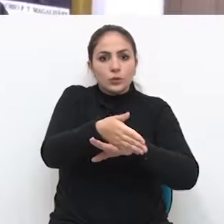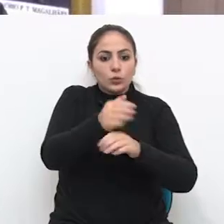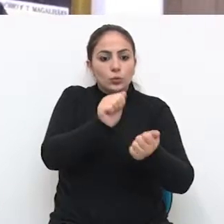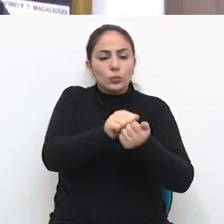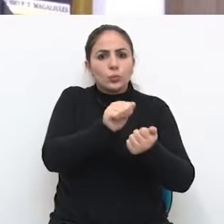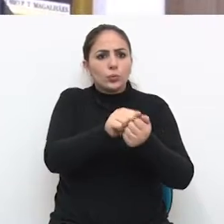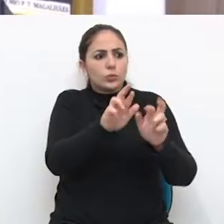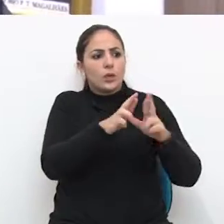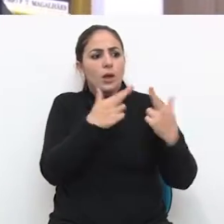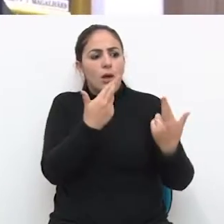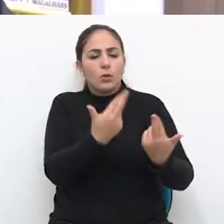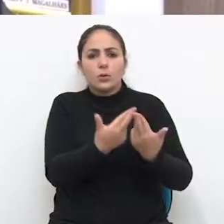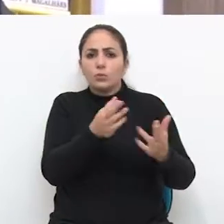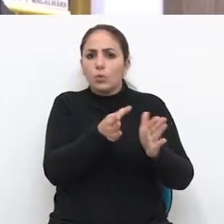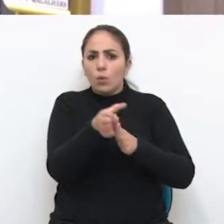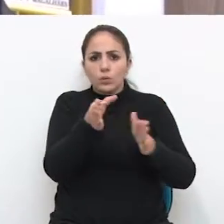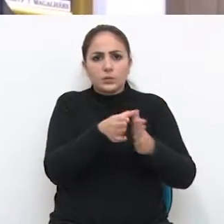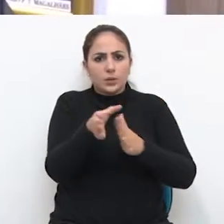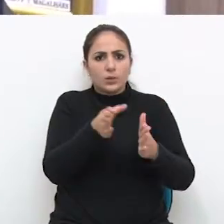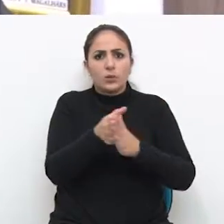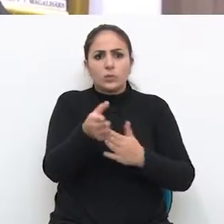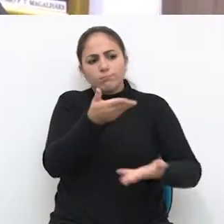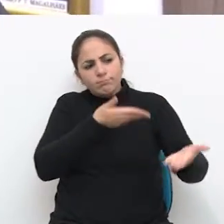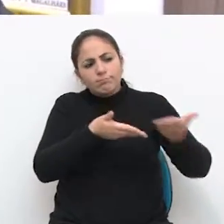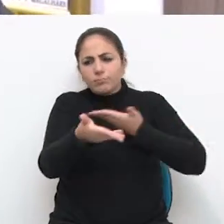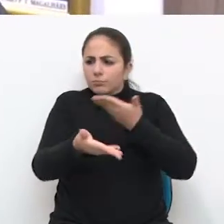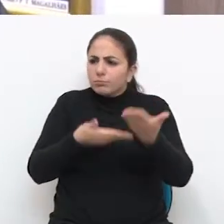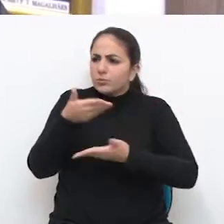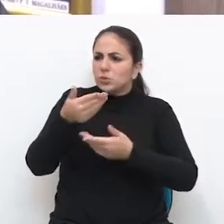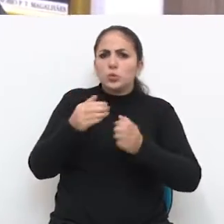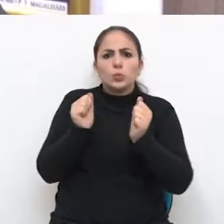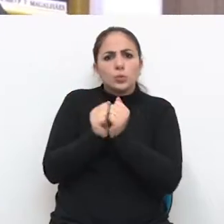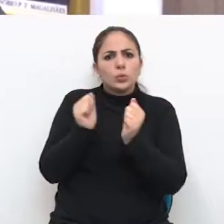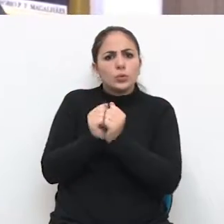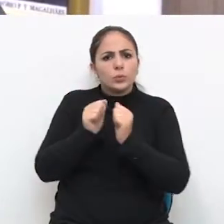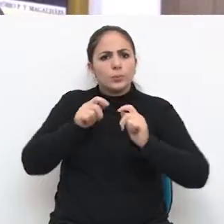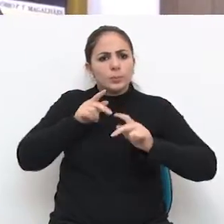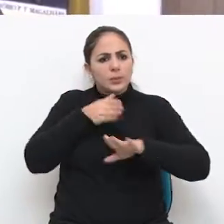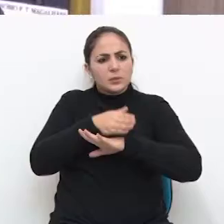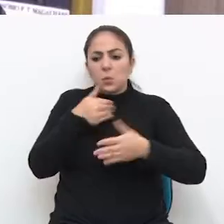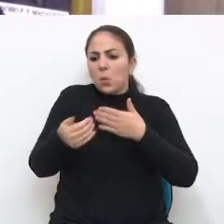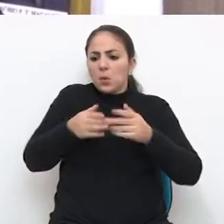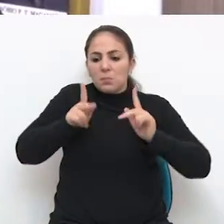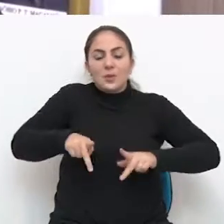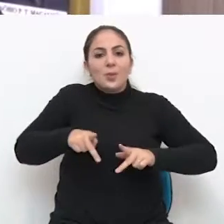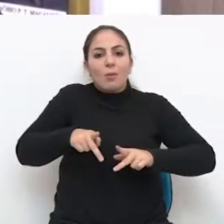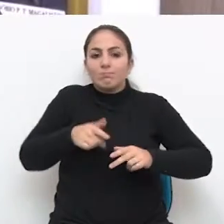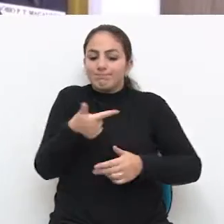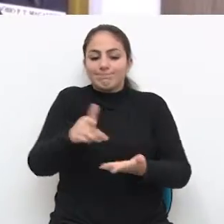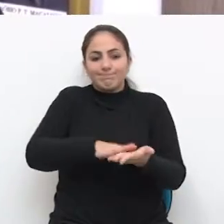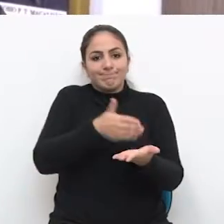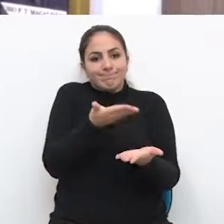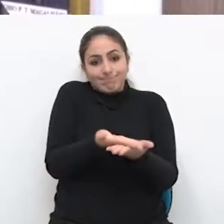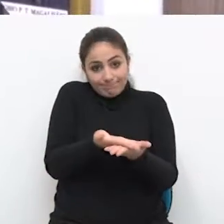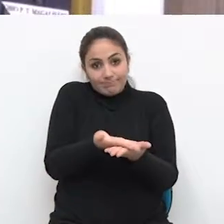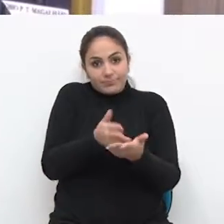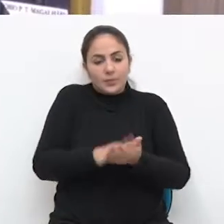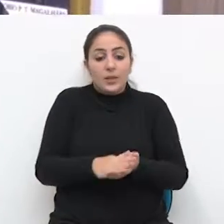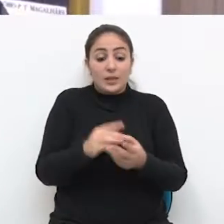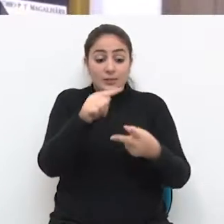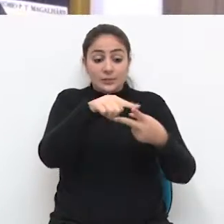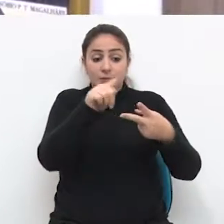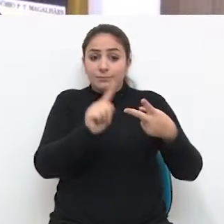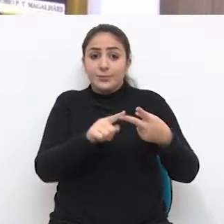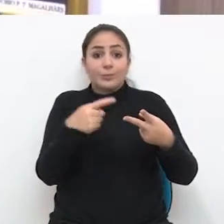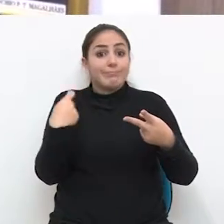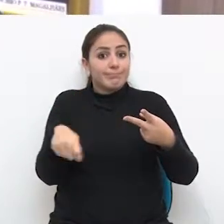nas reuniões do Conselho, estar interagindo e participando como qualquer outra pessoa, né? Essas